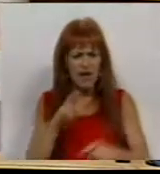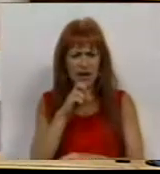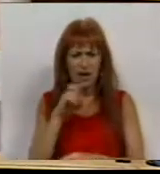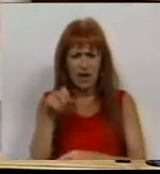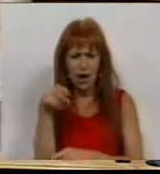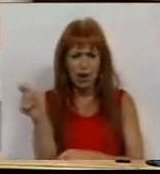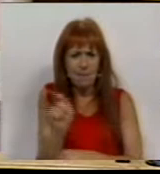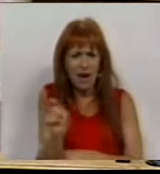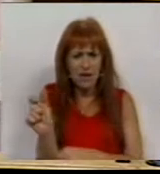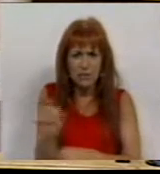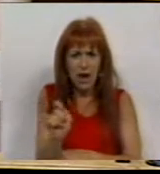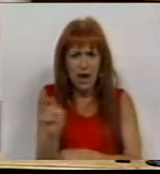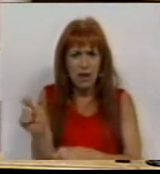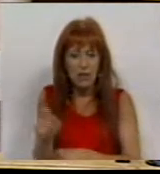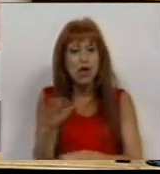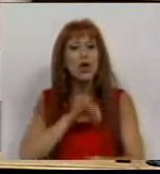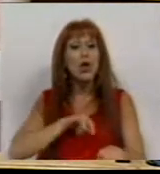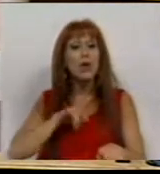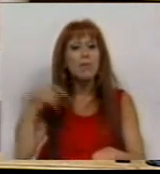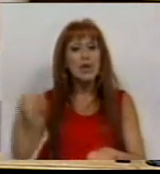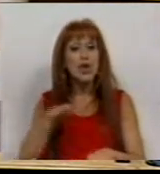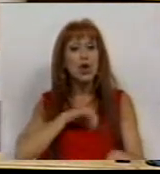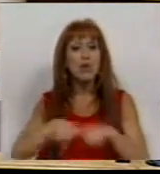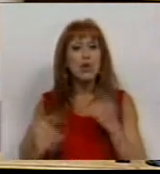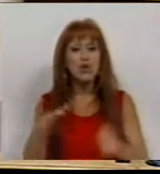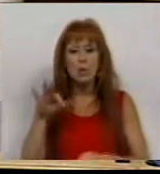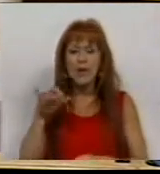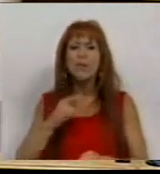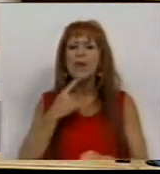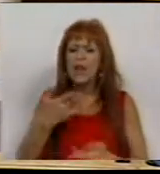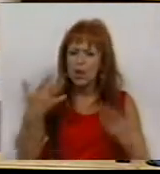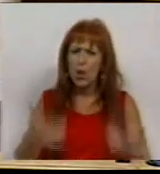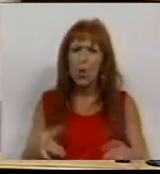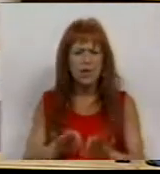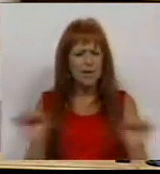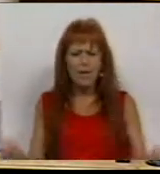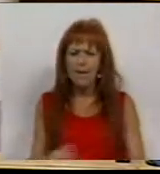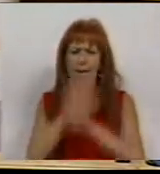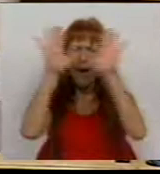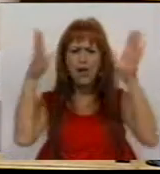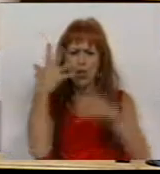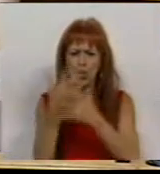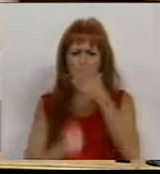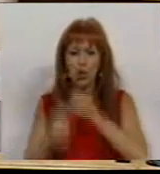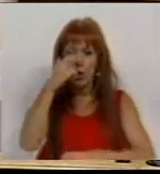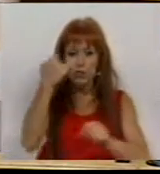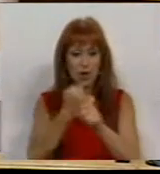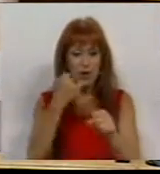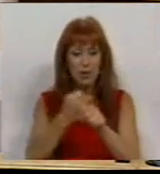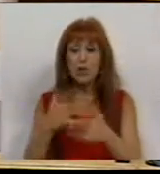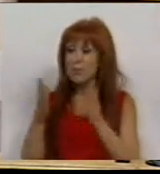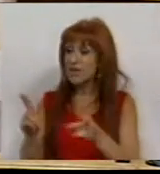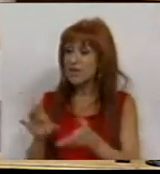mensais. Senhor Presidente, Senhores Deputados, o PCP afirma hoje de forma claríssima que os descontos dos trabalhadores